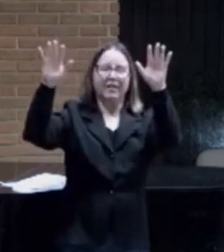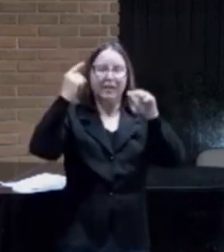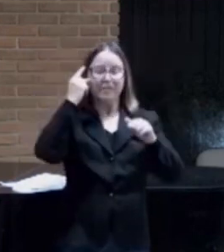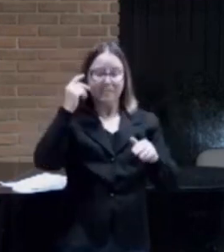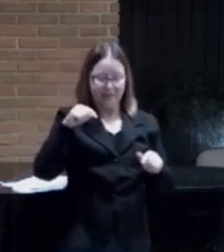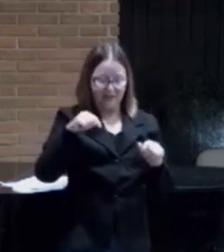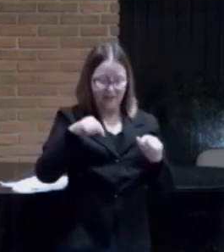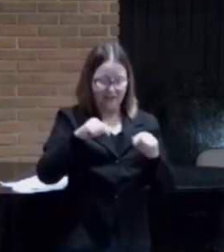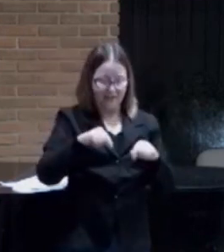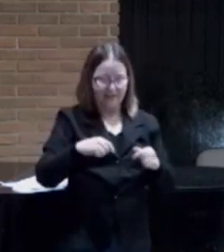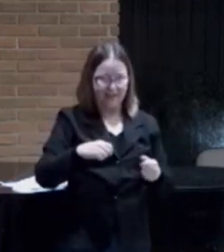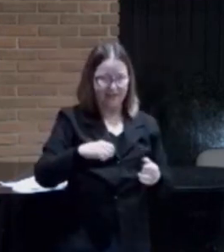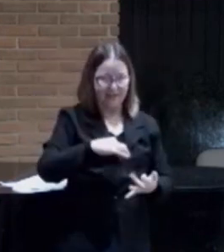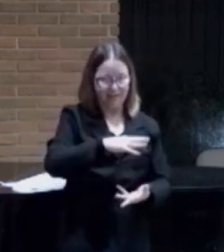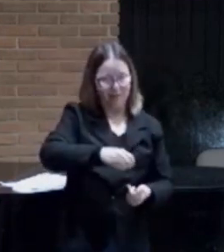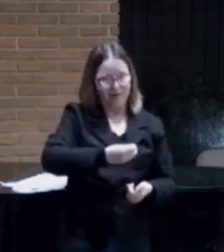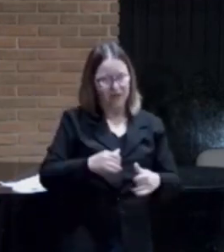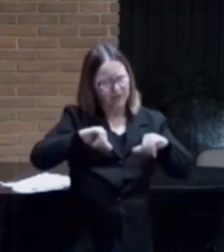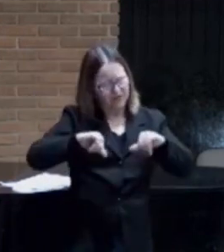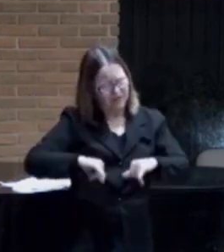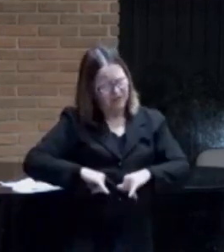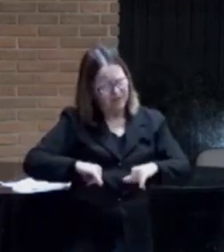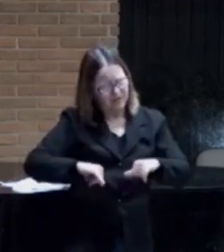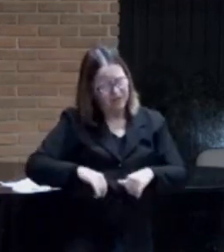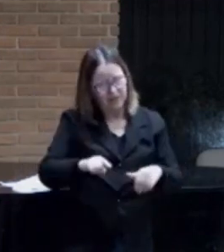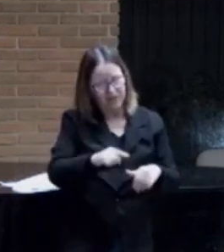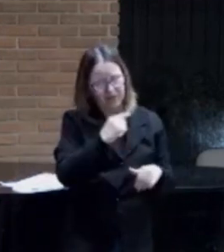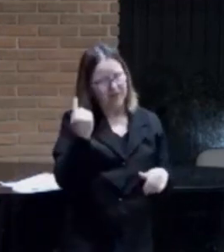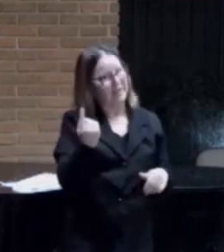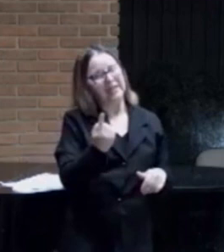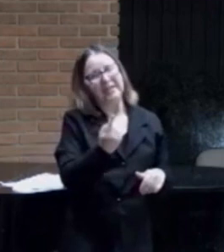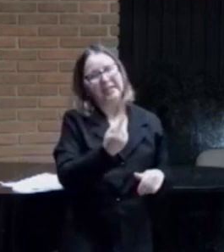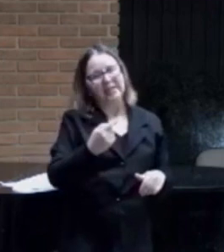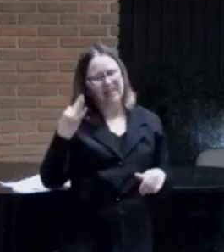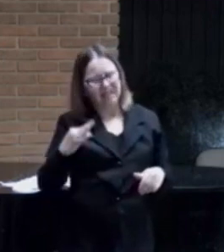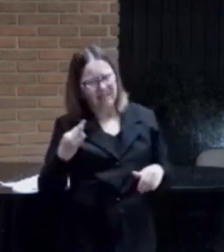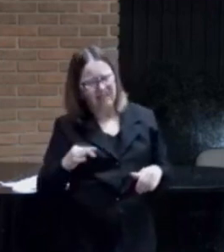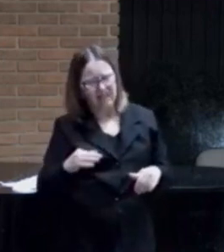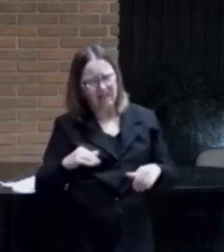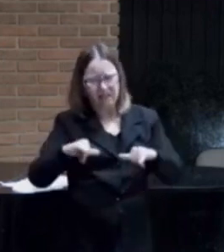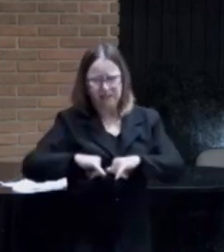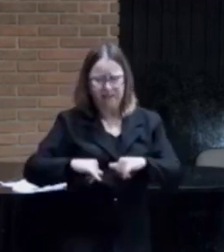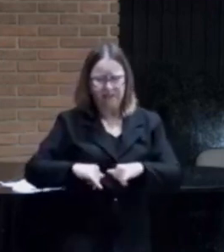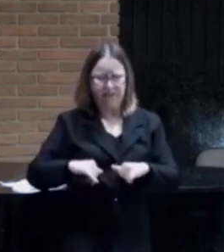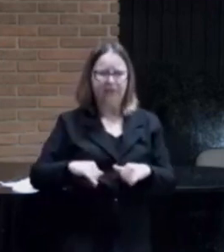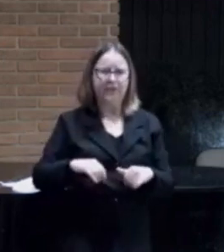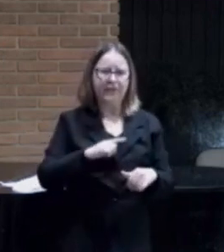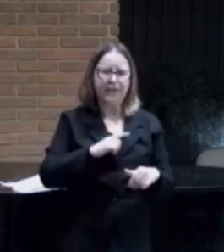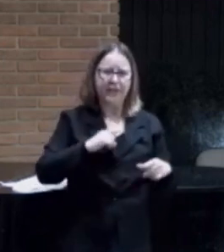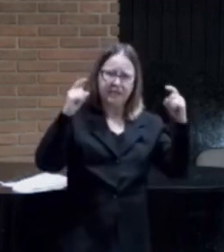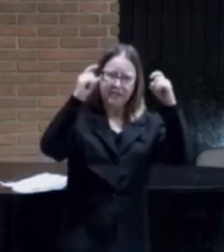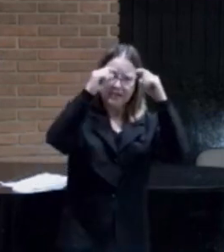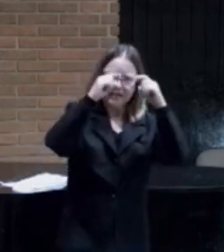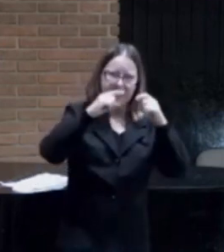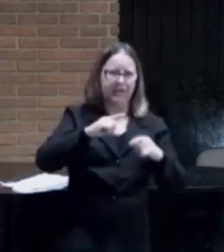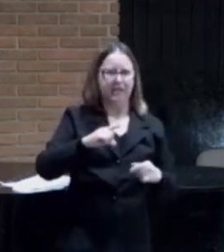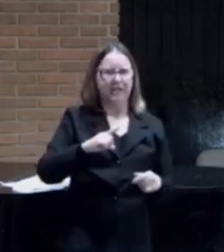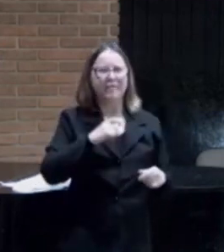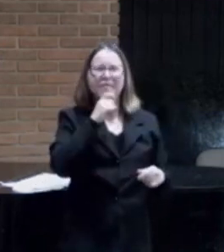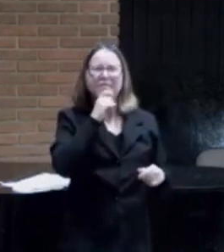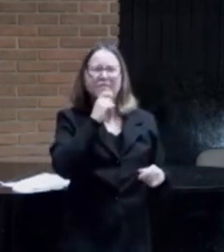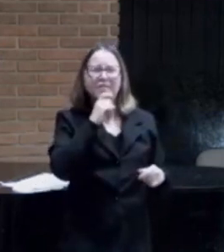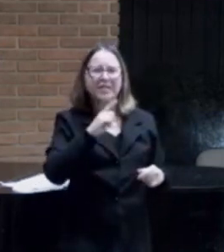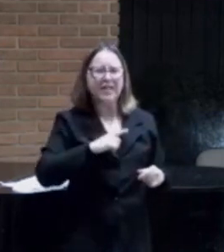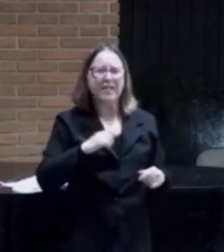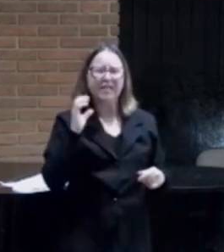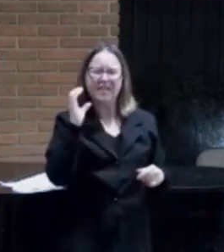andamos. Ele sofreu as nossas dores, padeceu as nossas dificuldades, Ele passou frio, passou calor, passou fome,